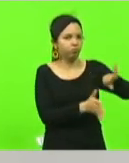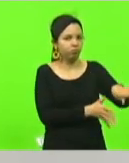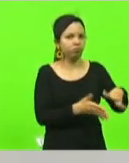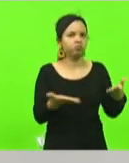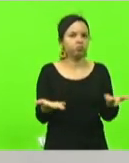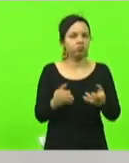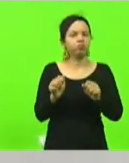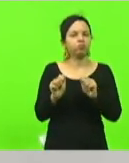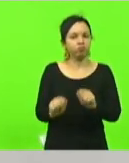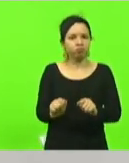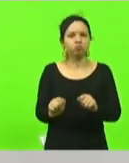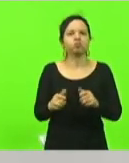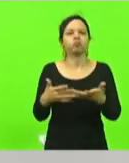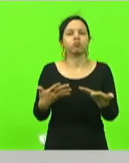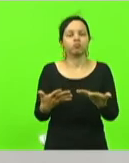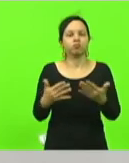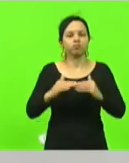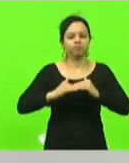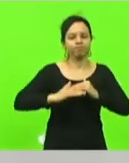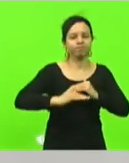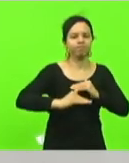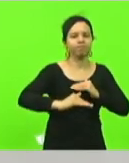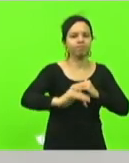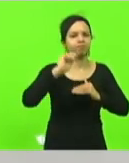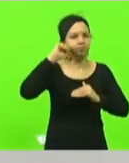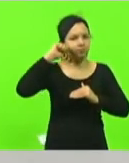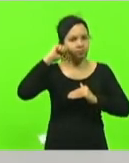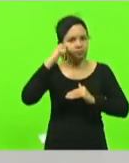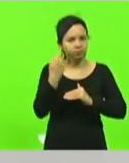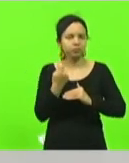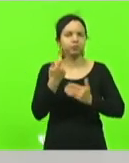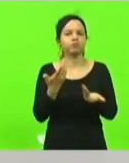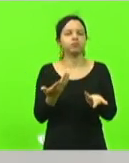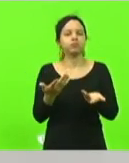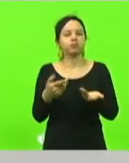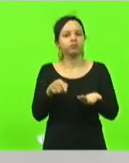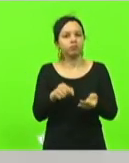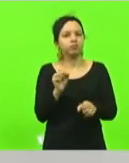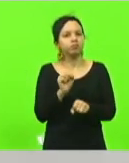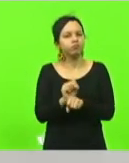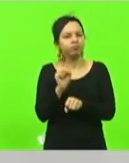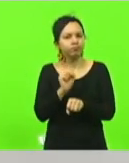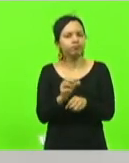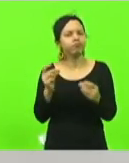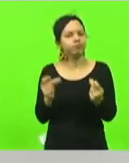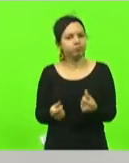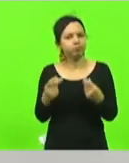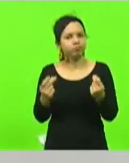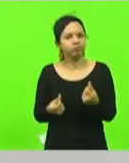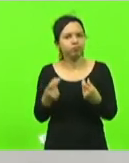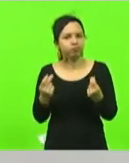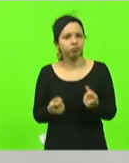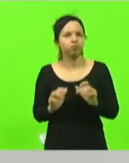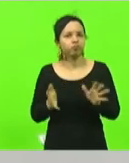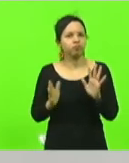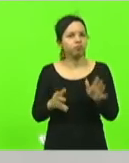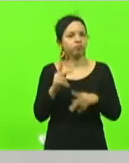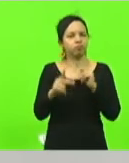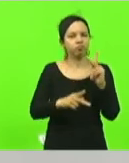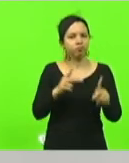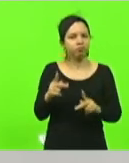asfaltamento da tão esperada obra que já com discrédito muito grande daquele povo e da região